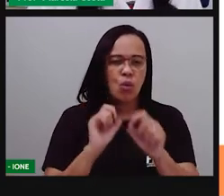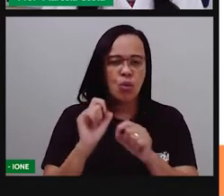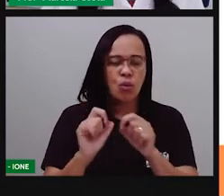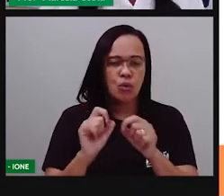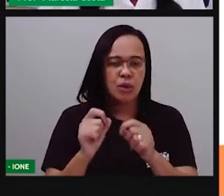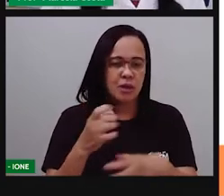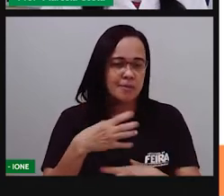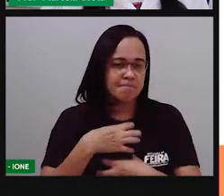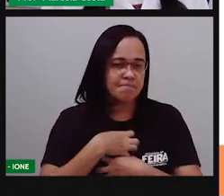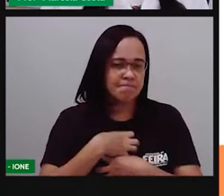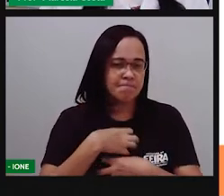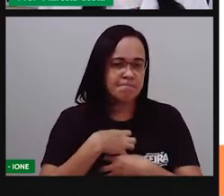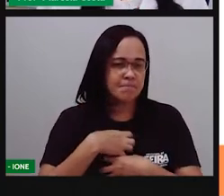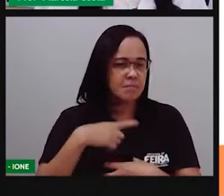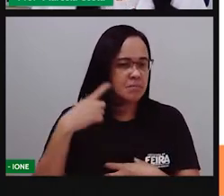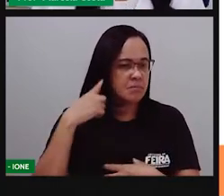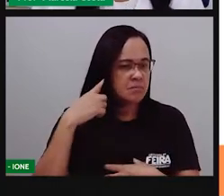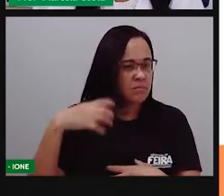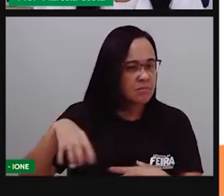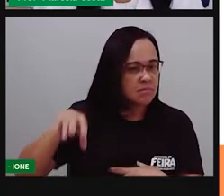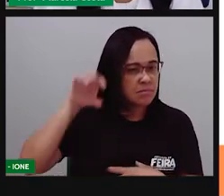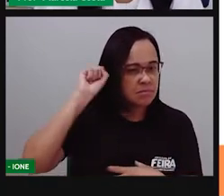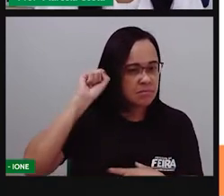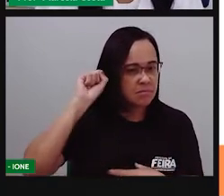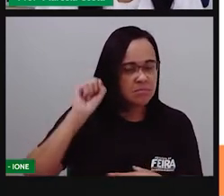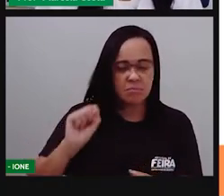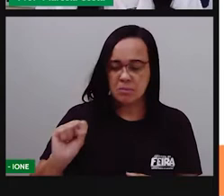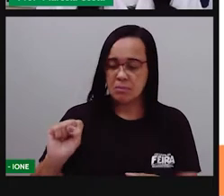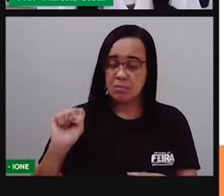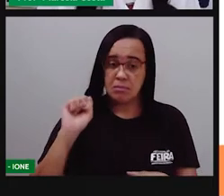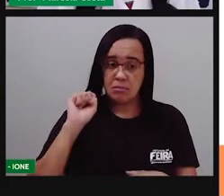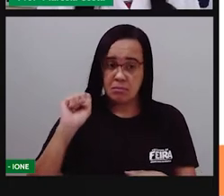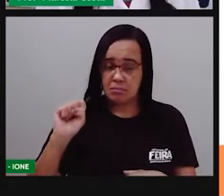som que você ouve quando eu falo a palavra sapo.